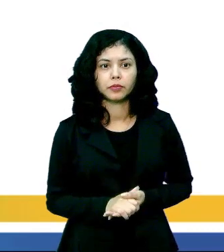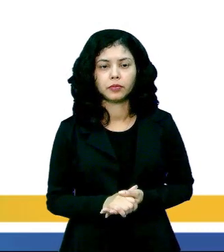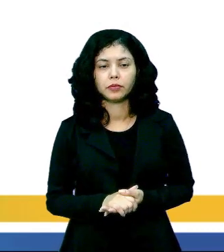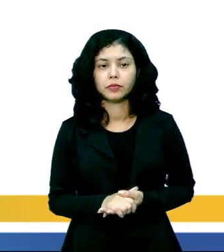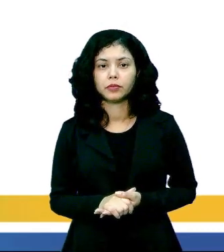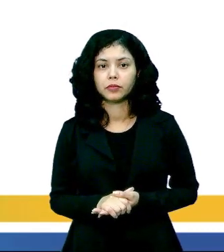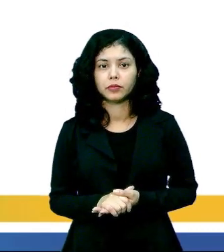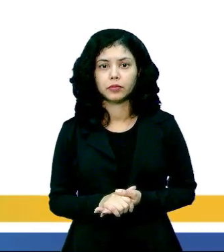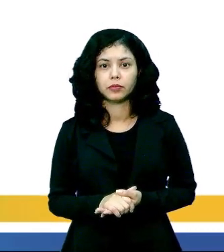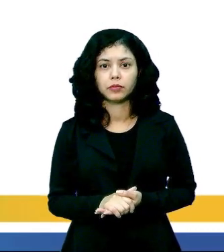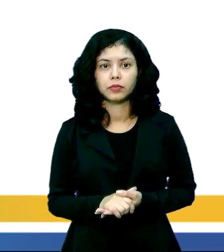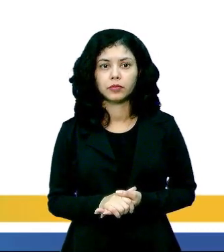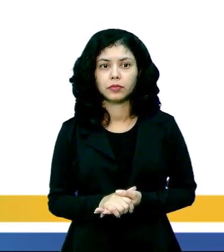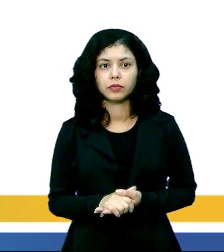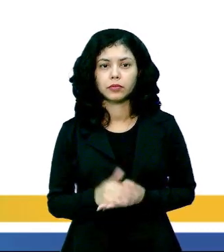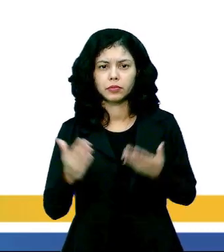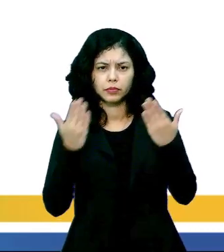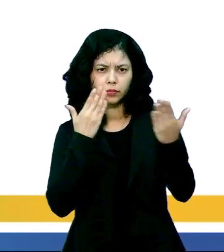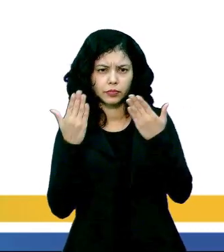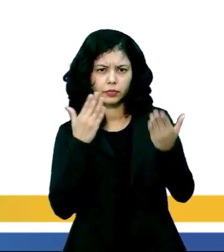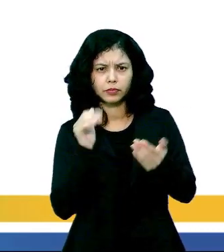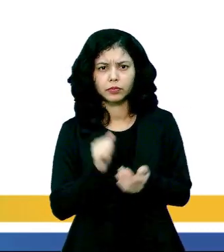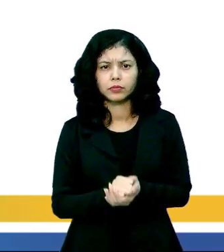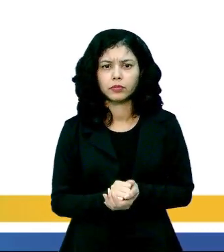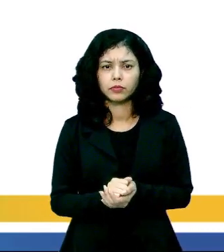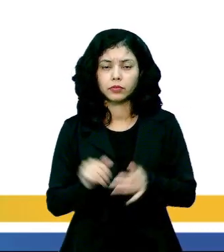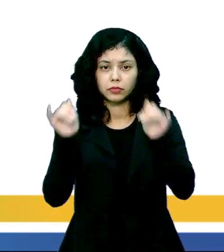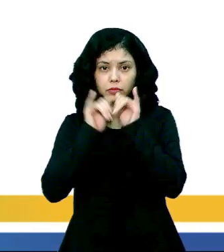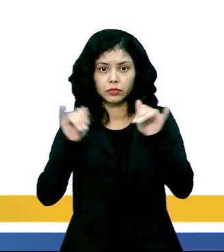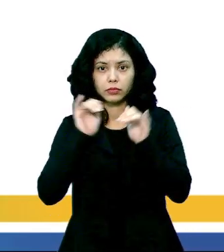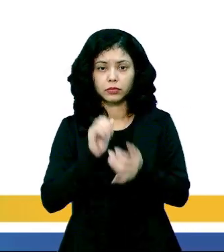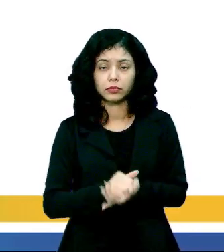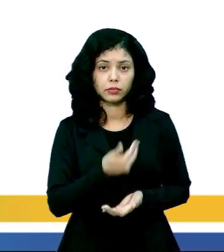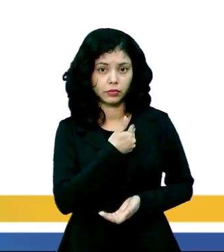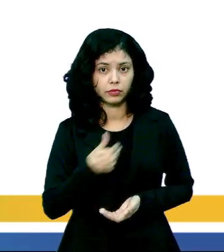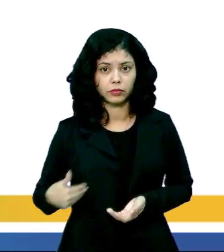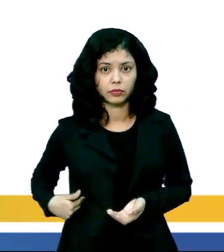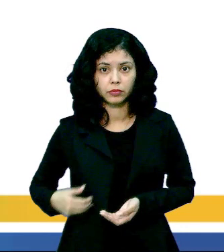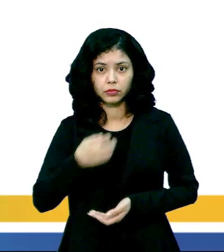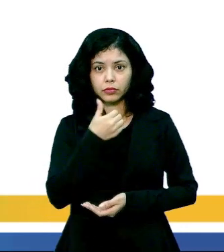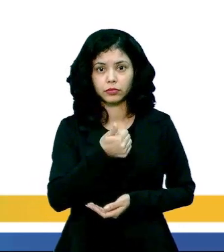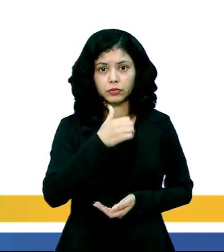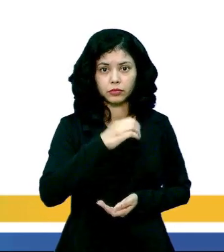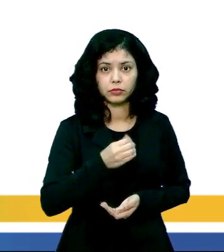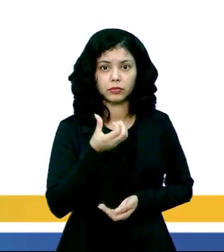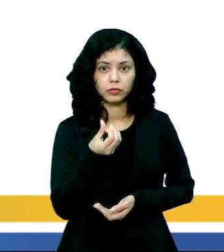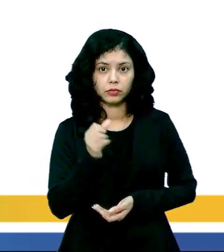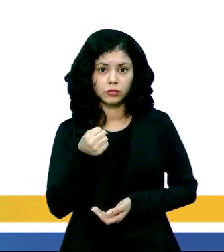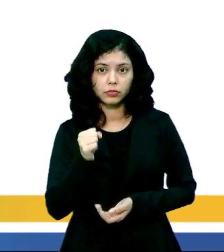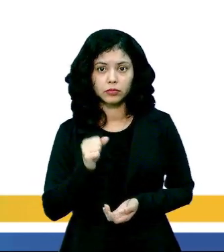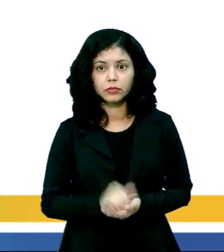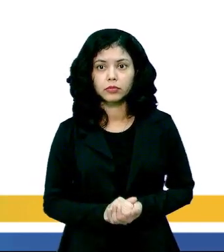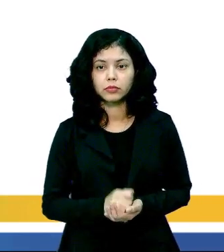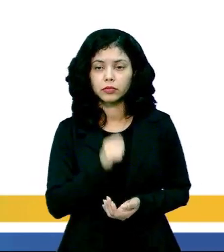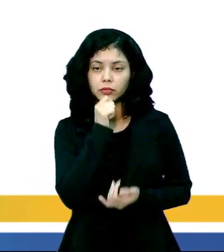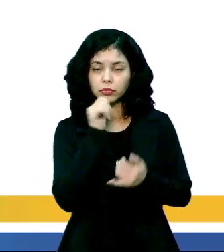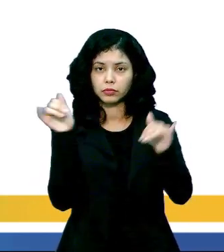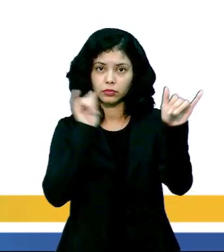A comparação entre o anúncio publicitário de 1968